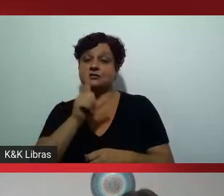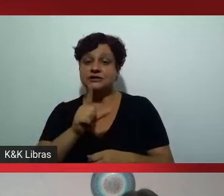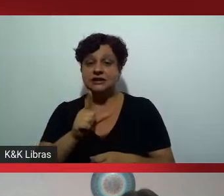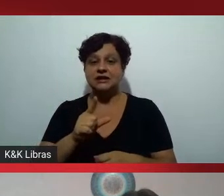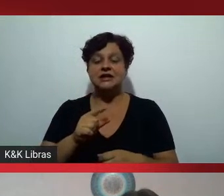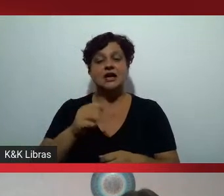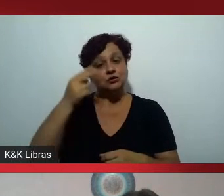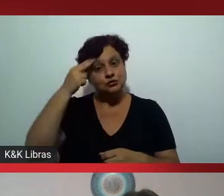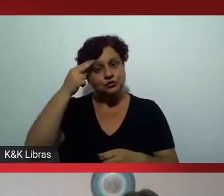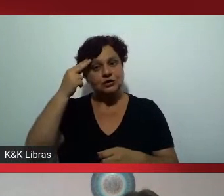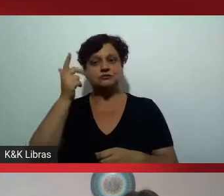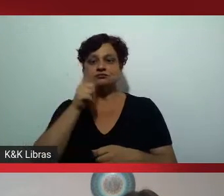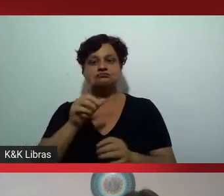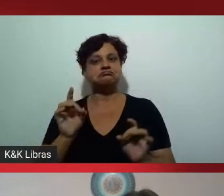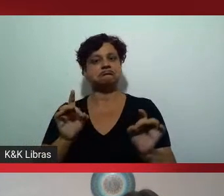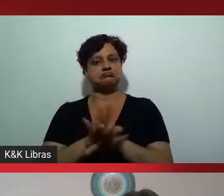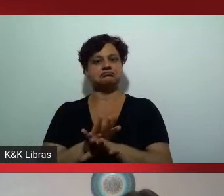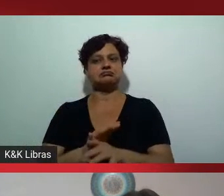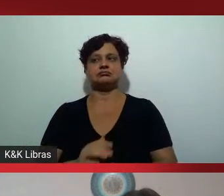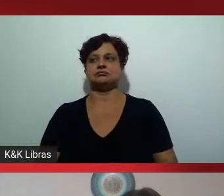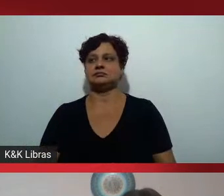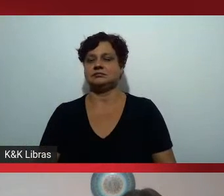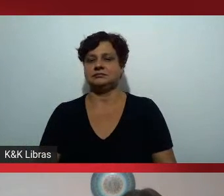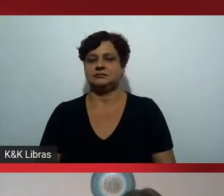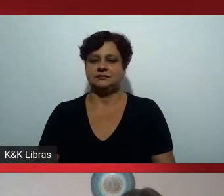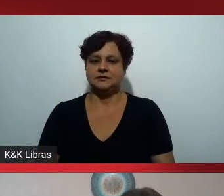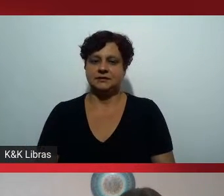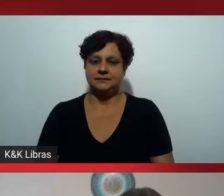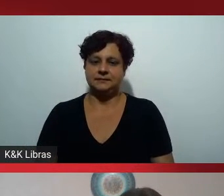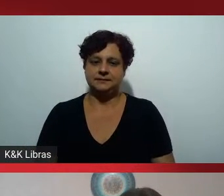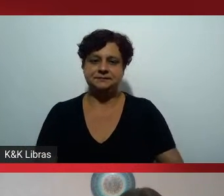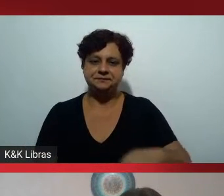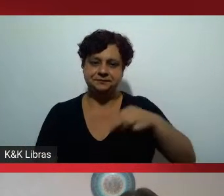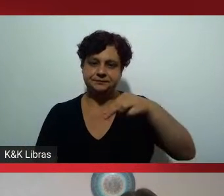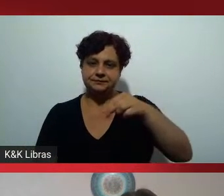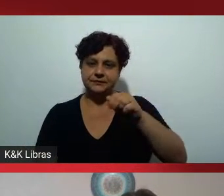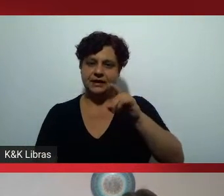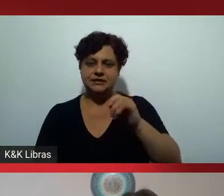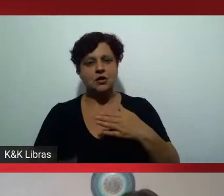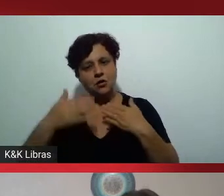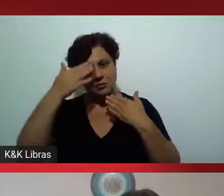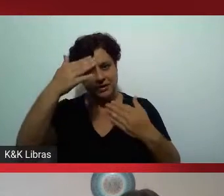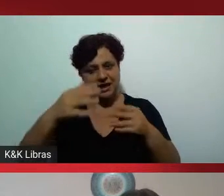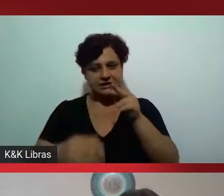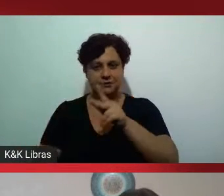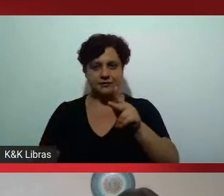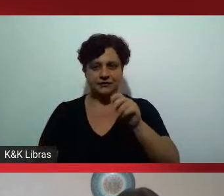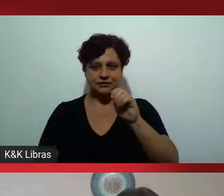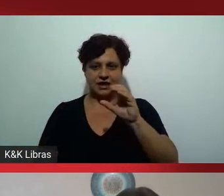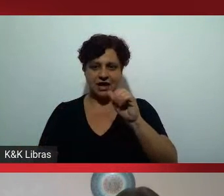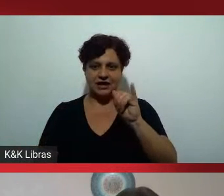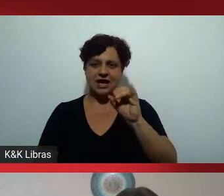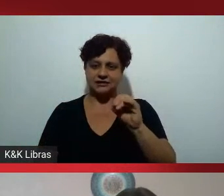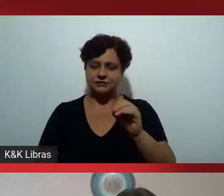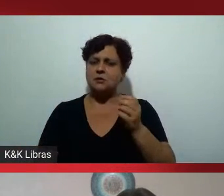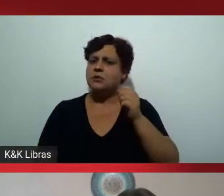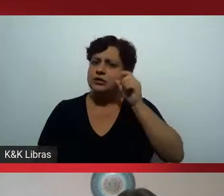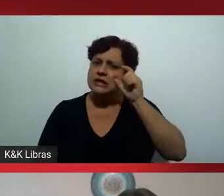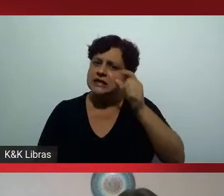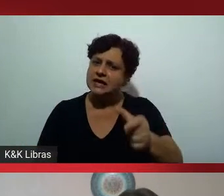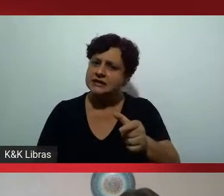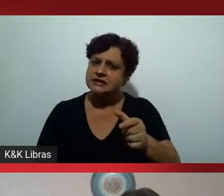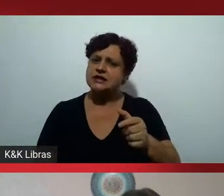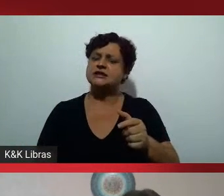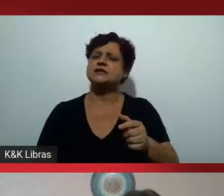sonhos possam também acontecer. Muito obrigada, professora Cássio. Professor, é bastante interessante, né,